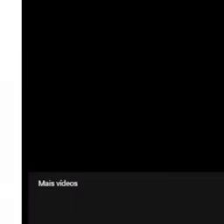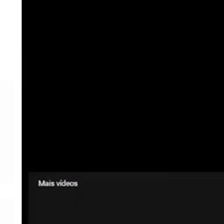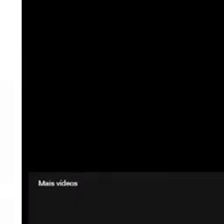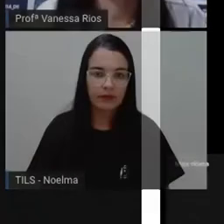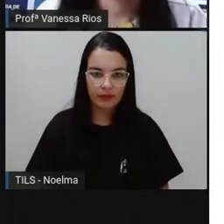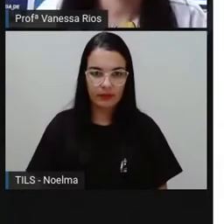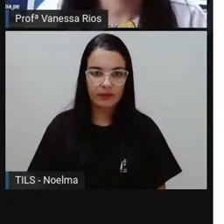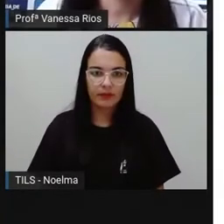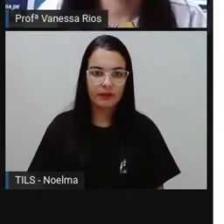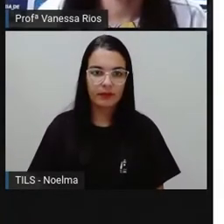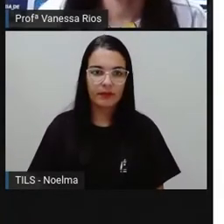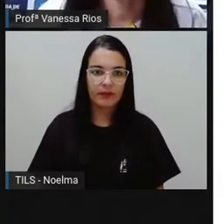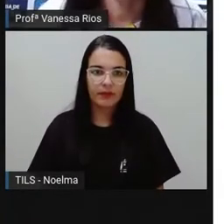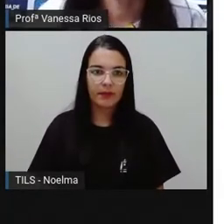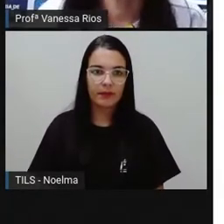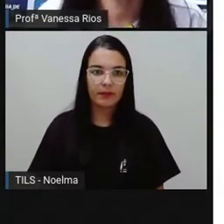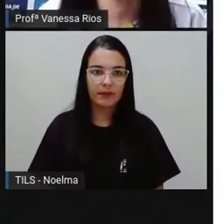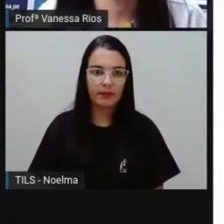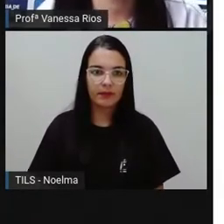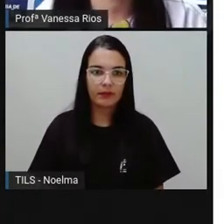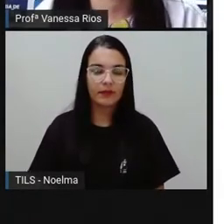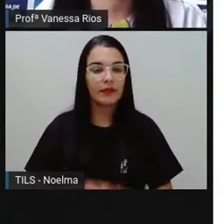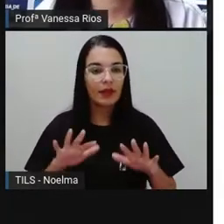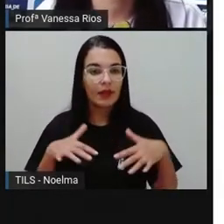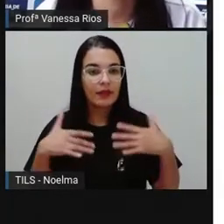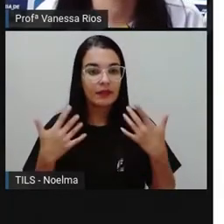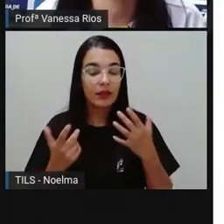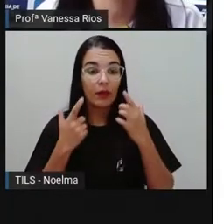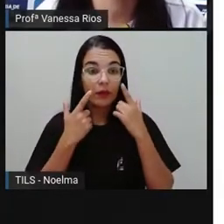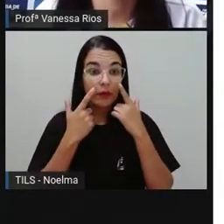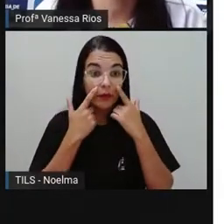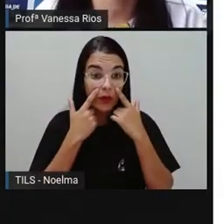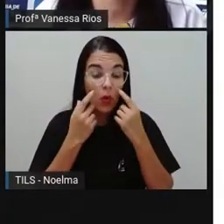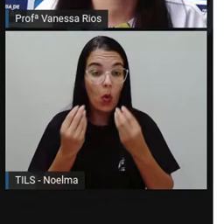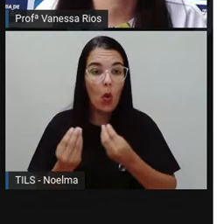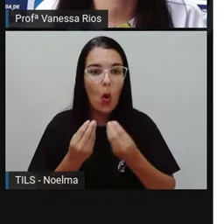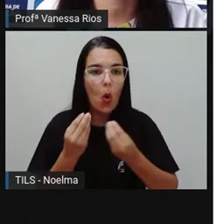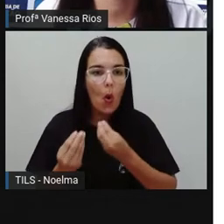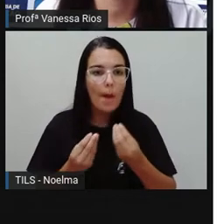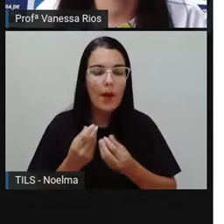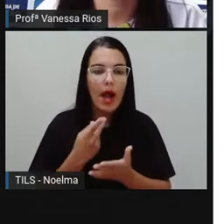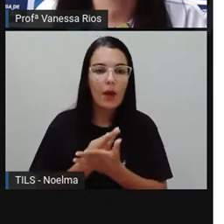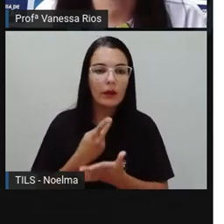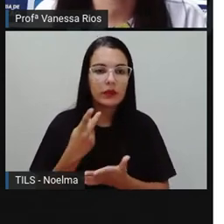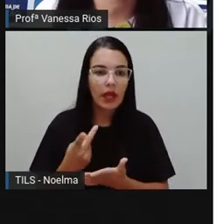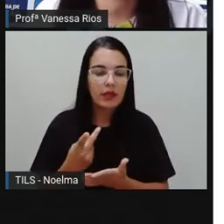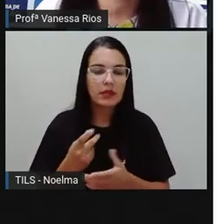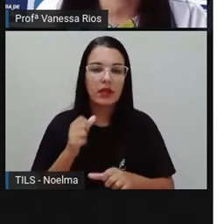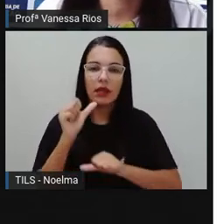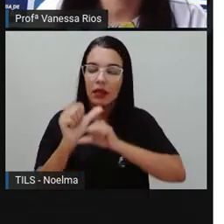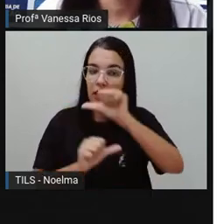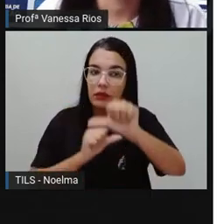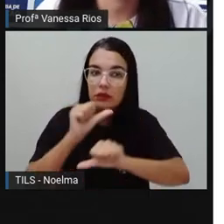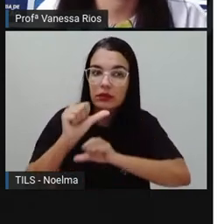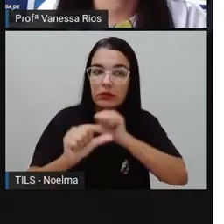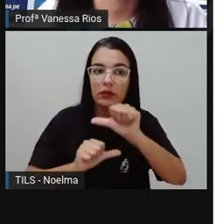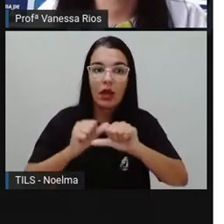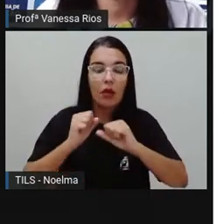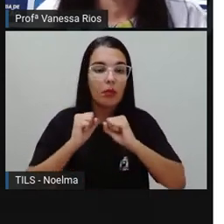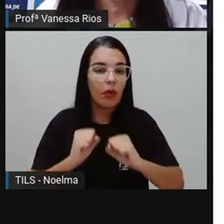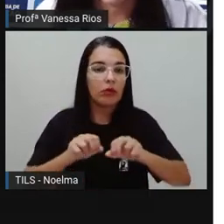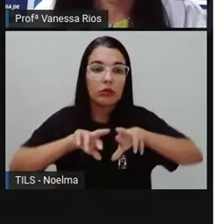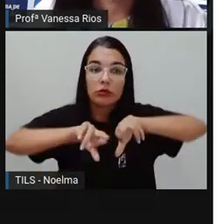Pronto, então a gente observa aí, não é? Como os estados físicos podem transformar, se transformar nos